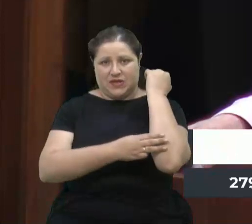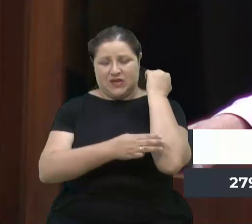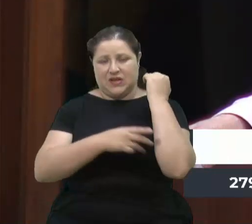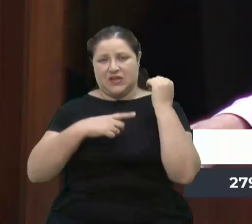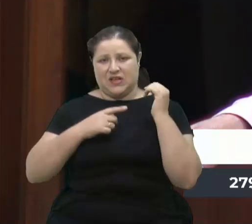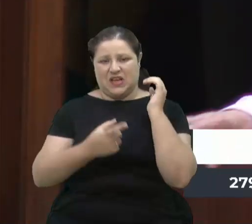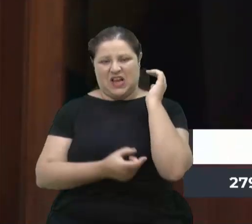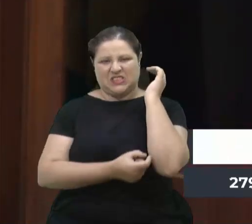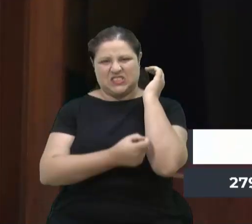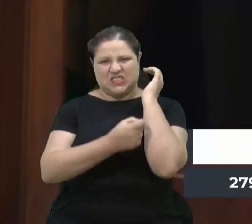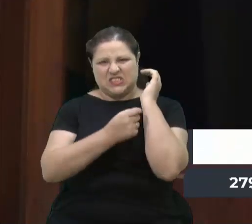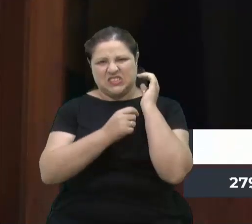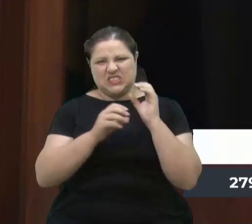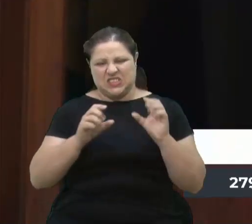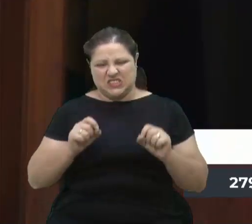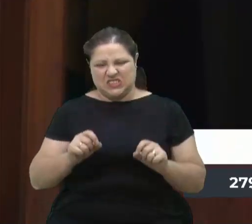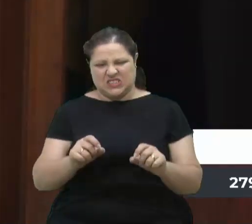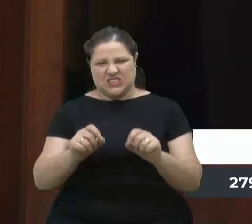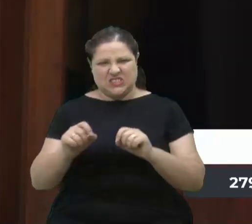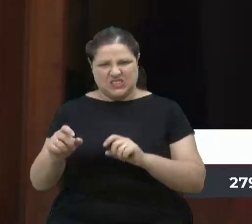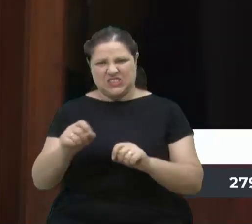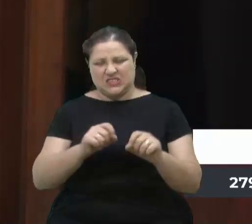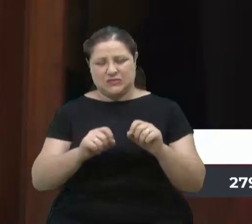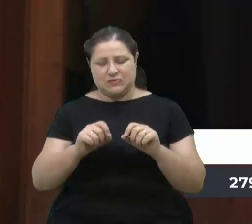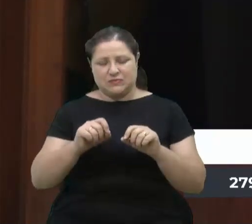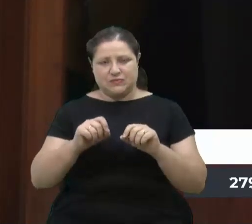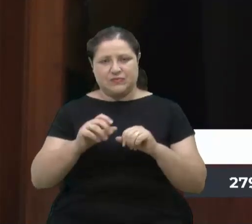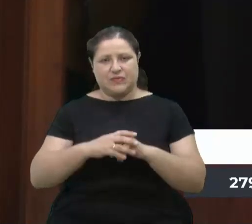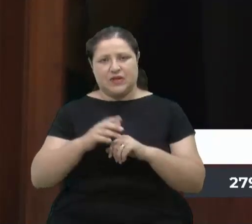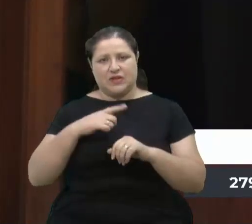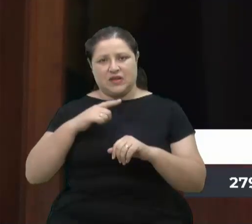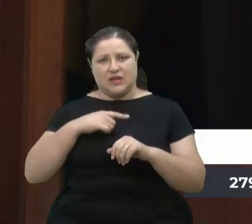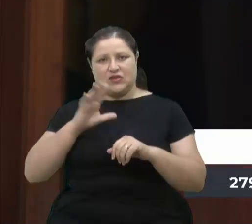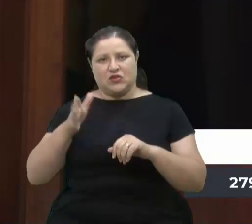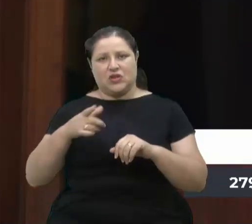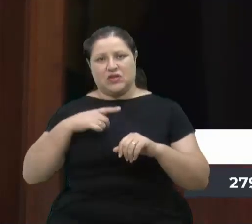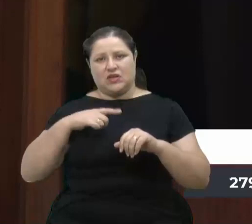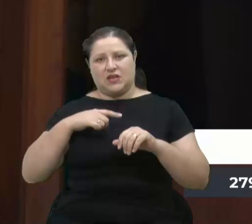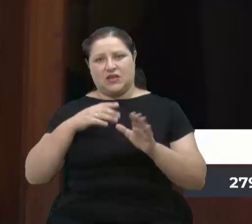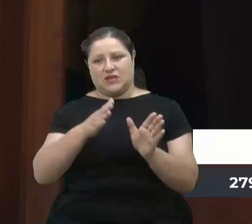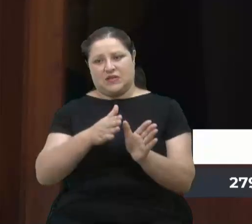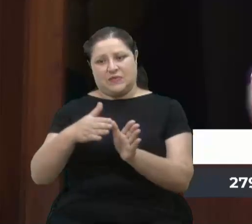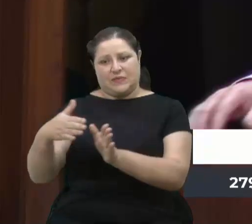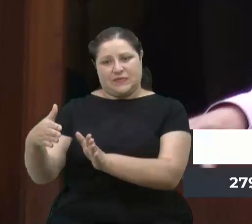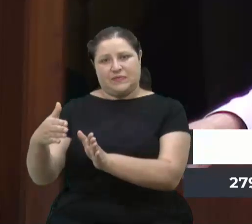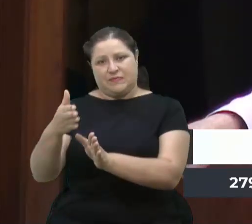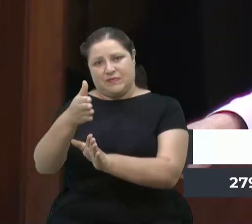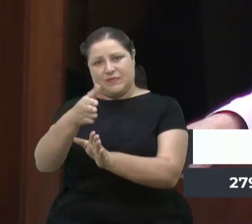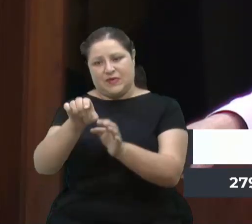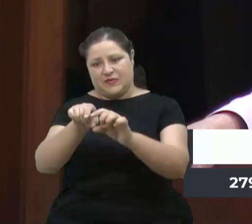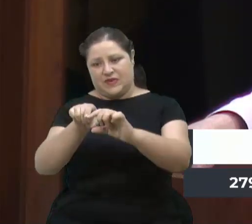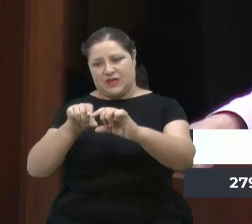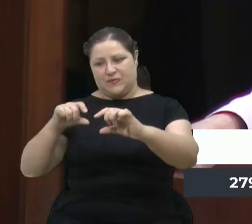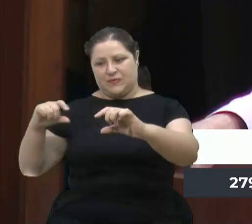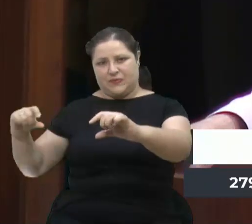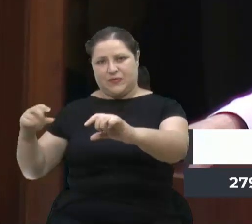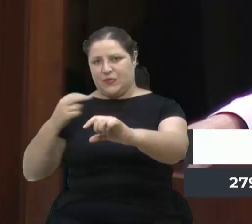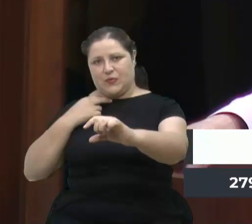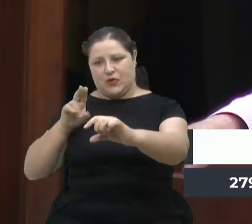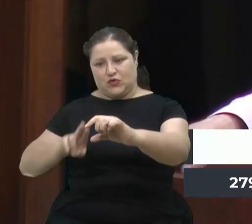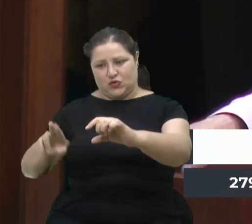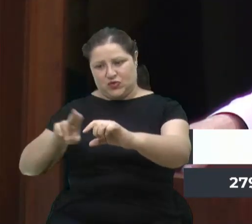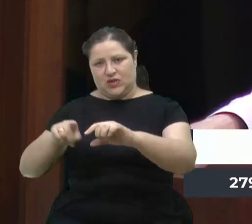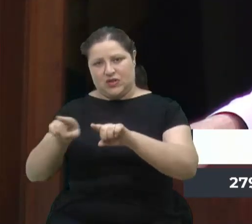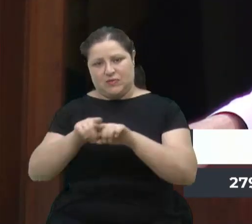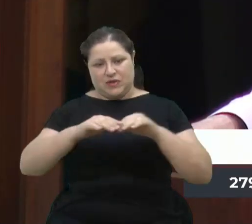refeitório está já isolado com uma fita, está caindo o piso e não